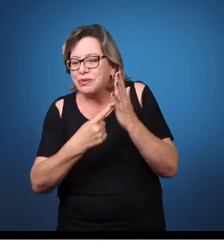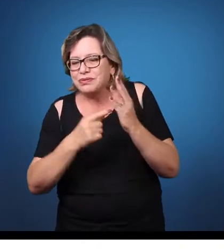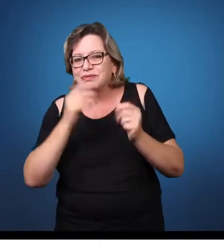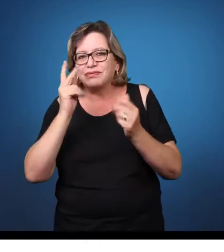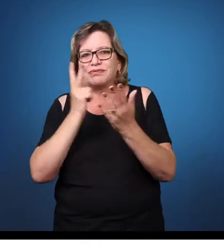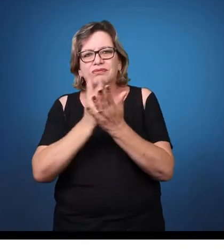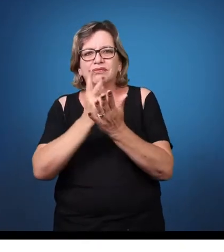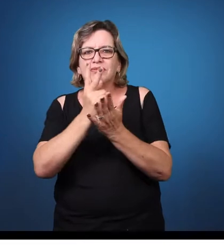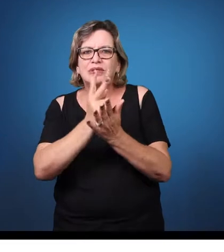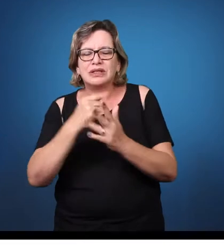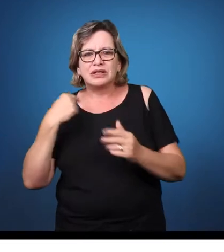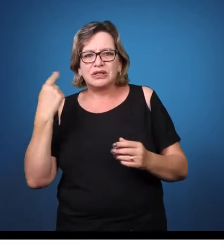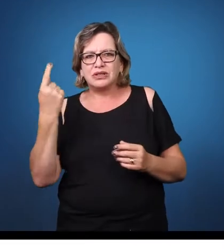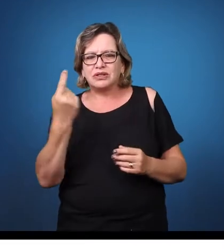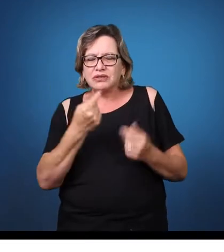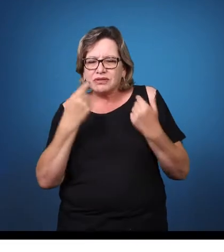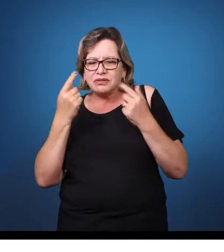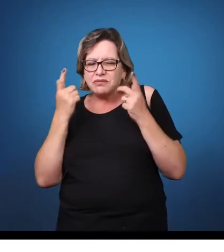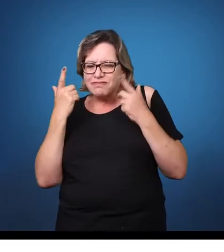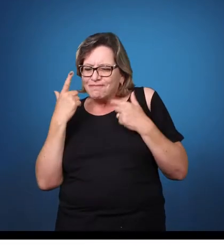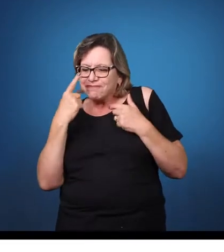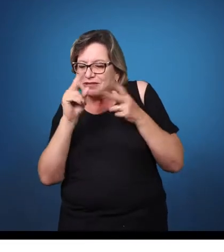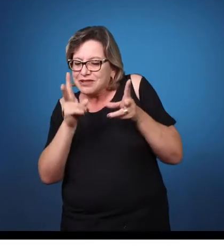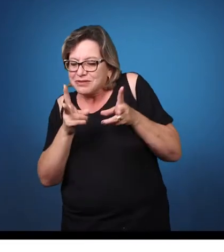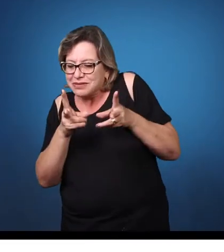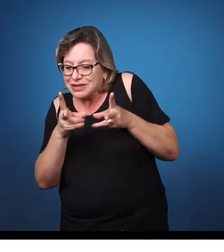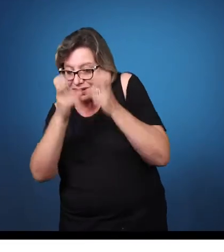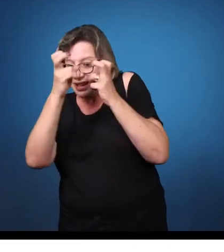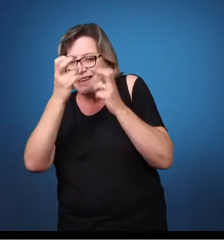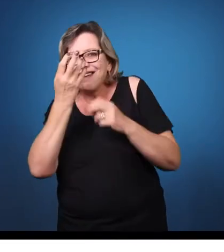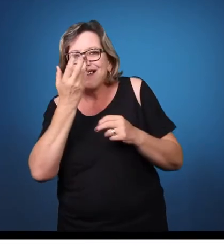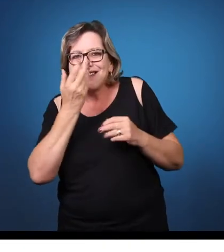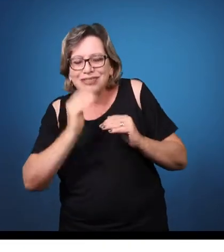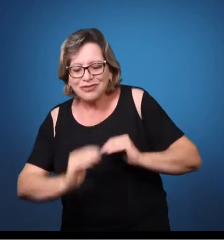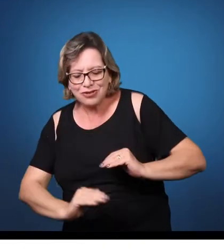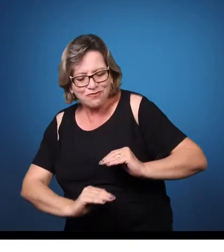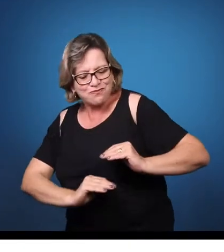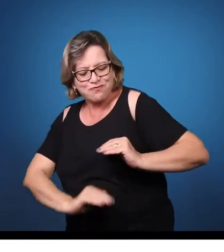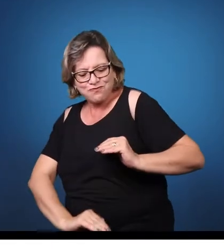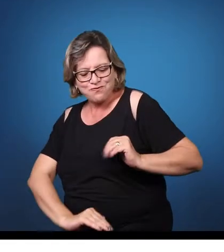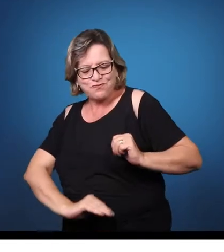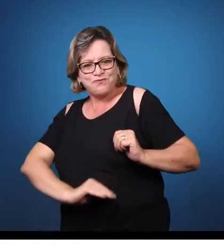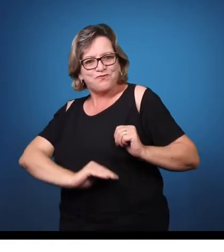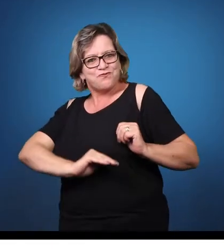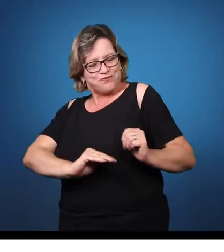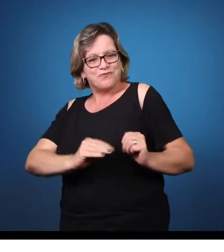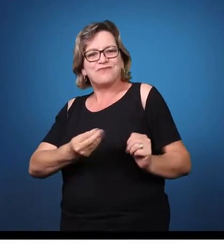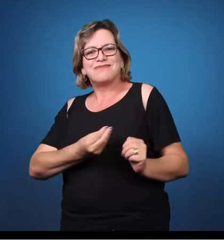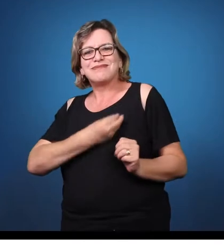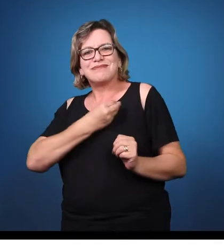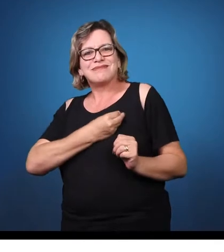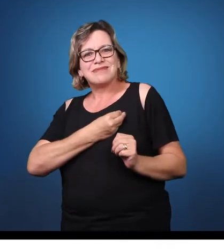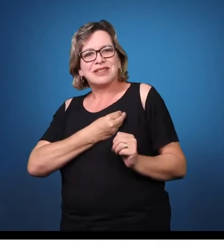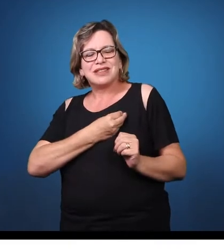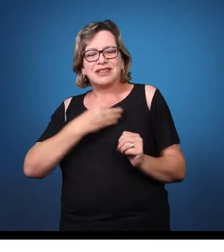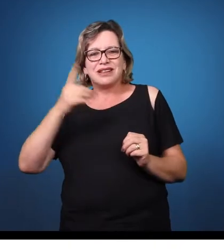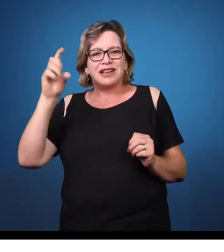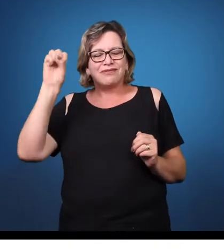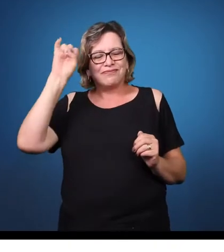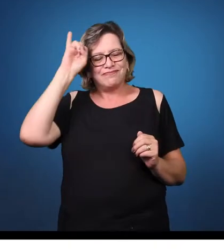perceber logo que a criança vai desenvolvendo ao longo da vida. Então, a deficiência intelectual, ela é